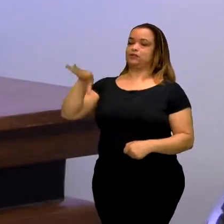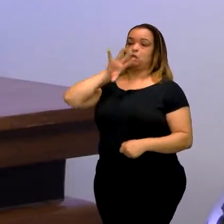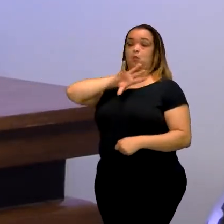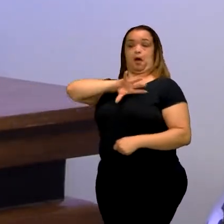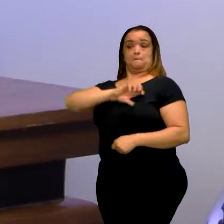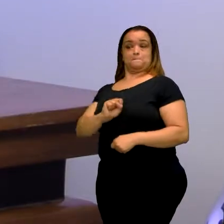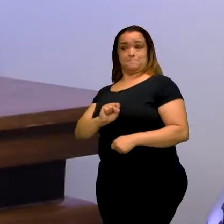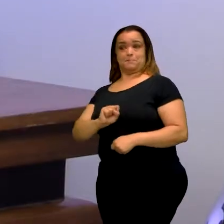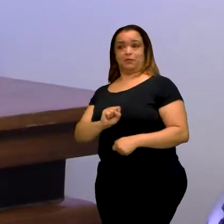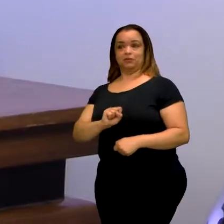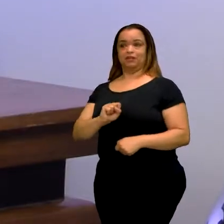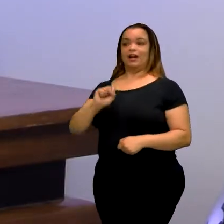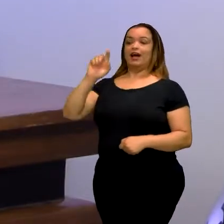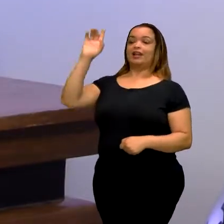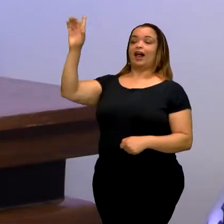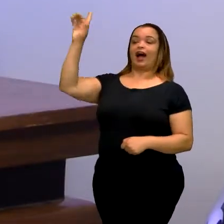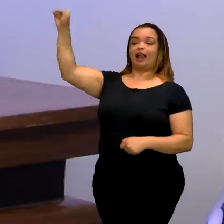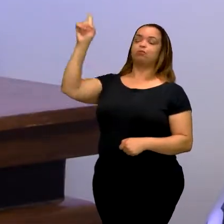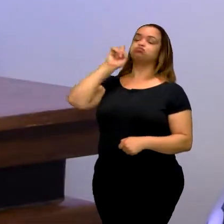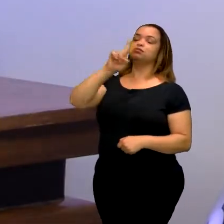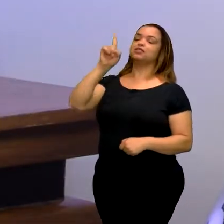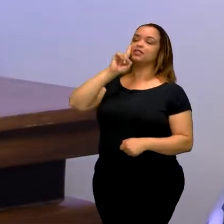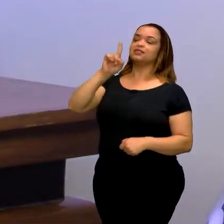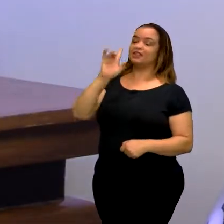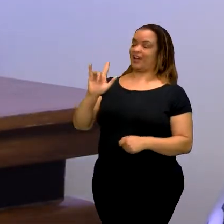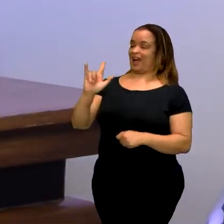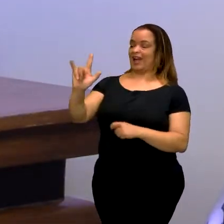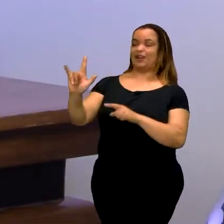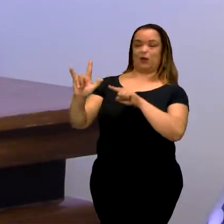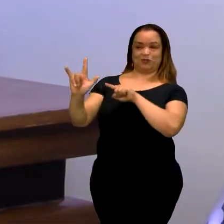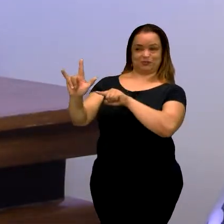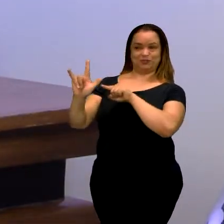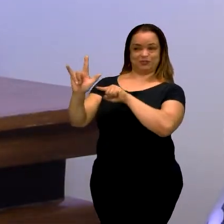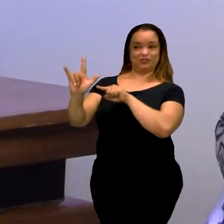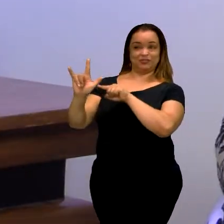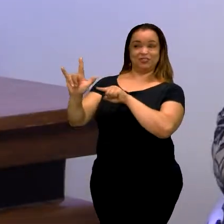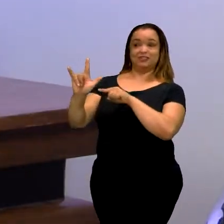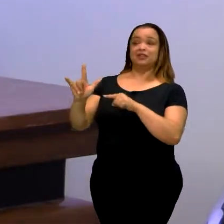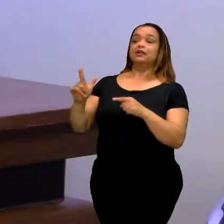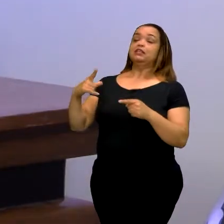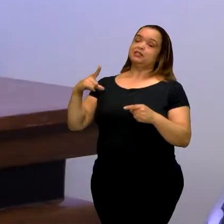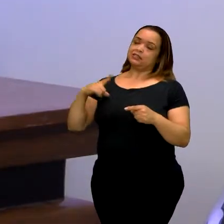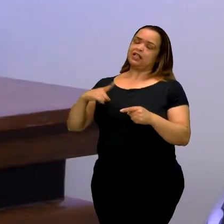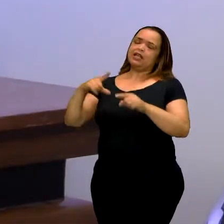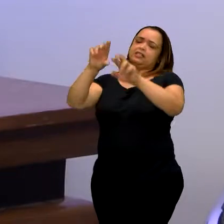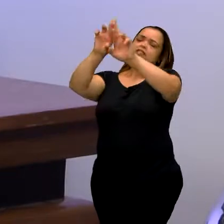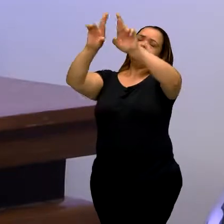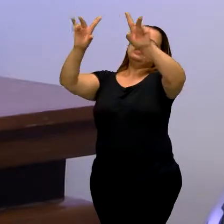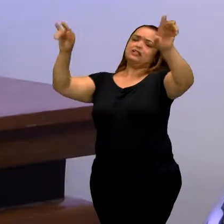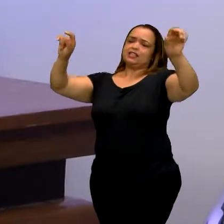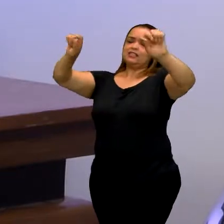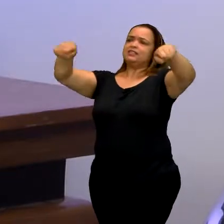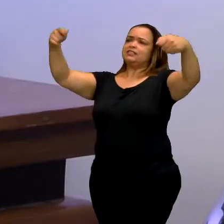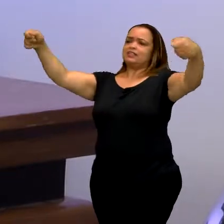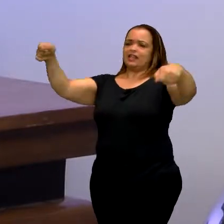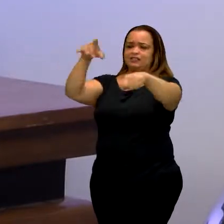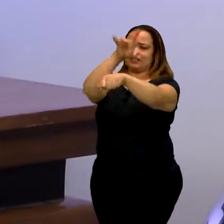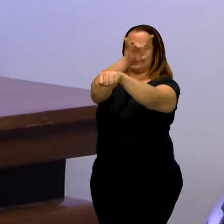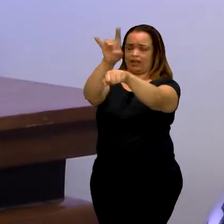assim, nos Estados Unidos você vai falar o amor é a ilóvel, é esse outro sinal. Então, muda o sinal praticamente.